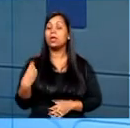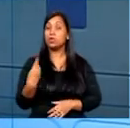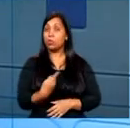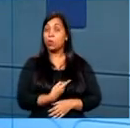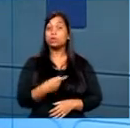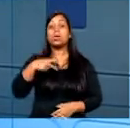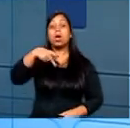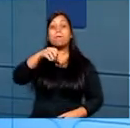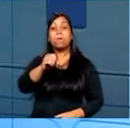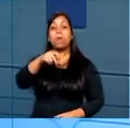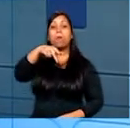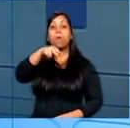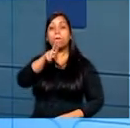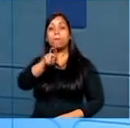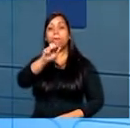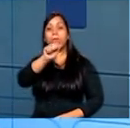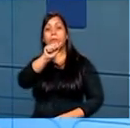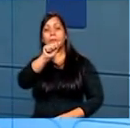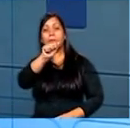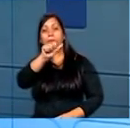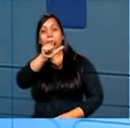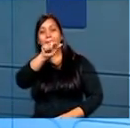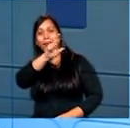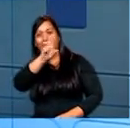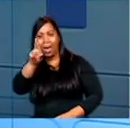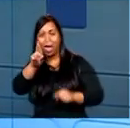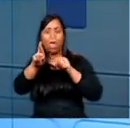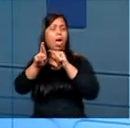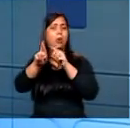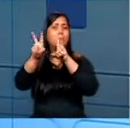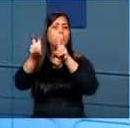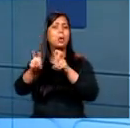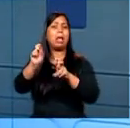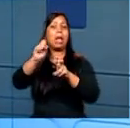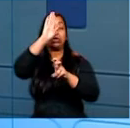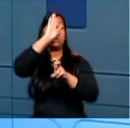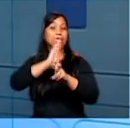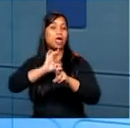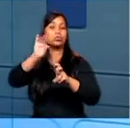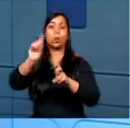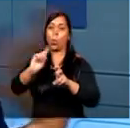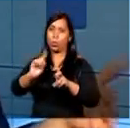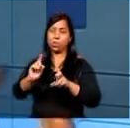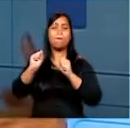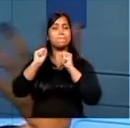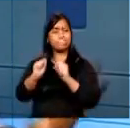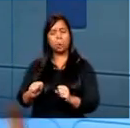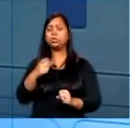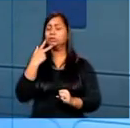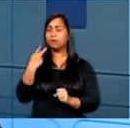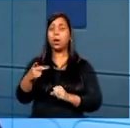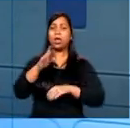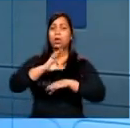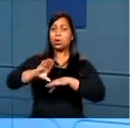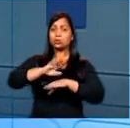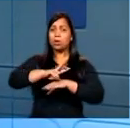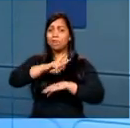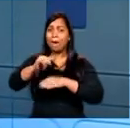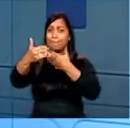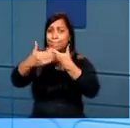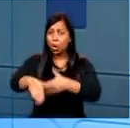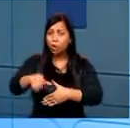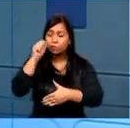o popular no nome, não só para dizer que é um cursinho gratuito, né, a gente poderia colocar que é um cursinho pré-vestibular